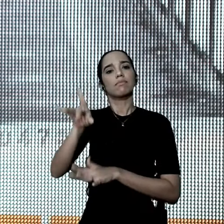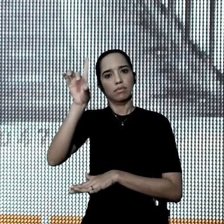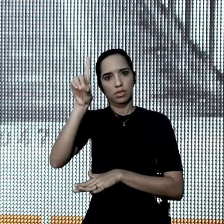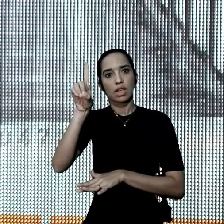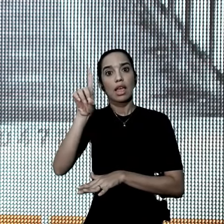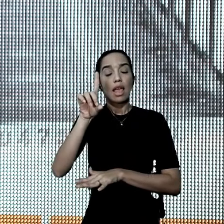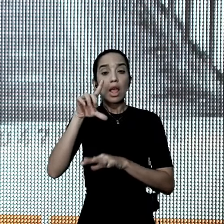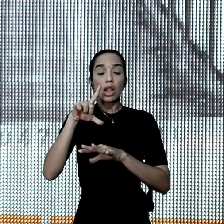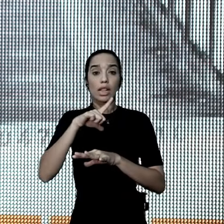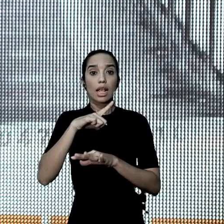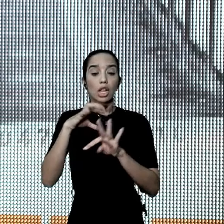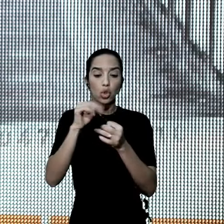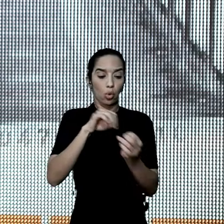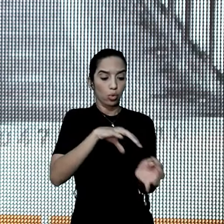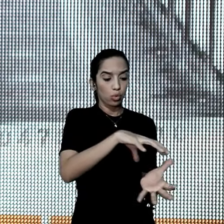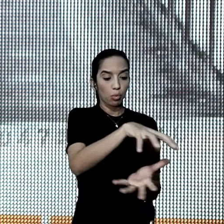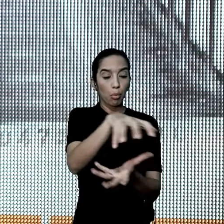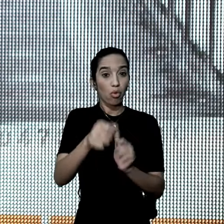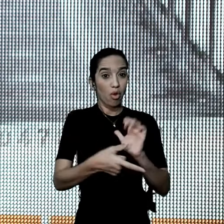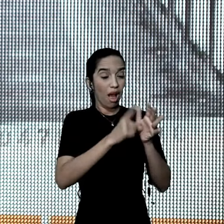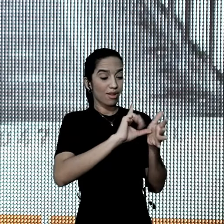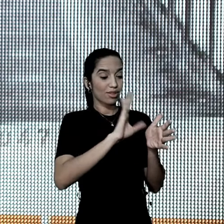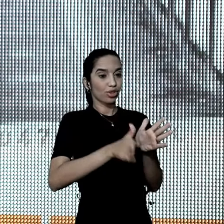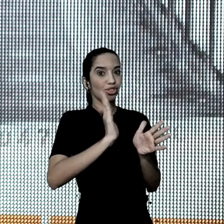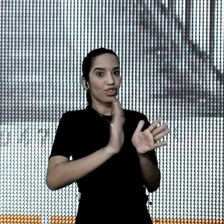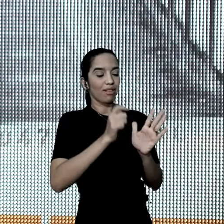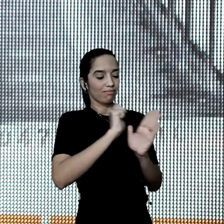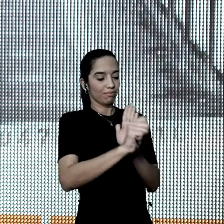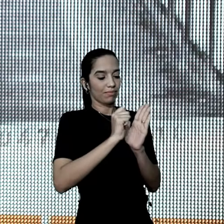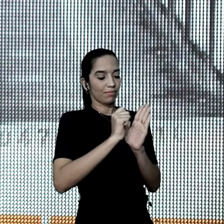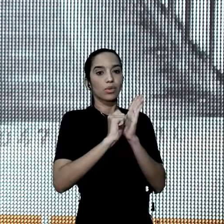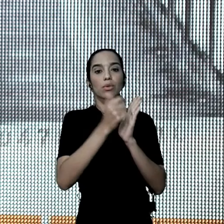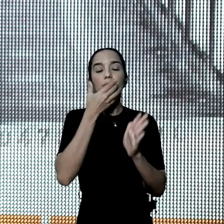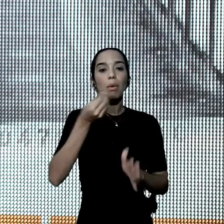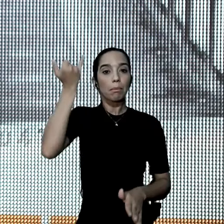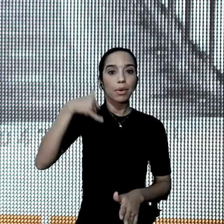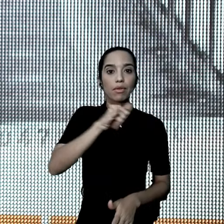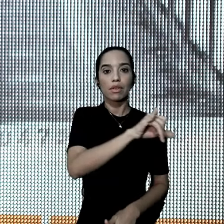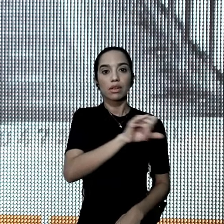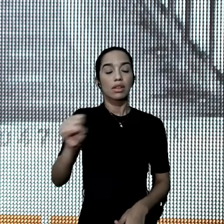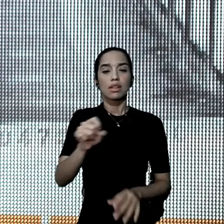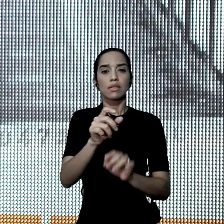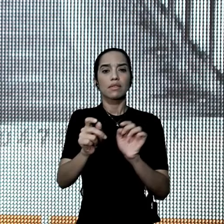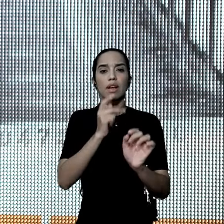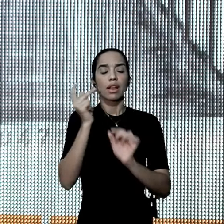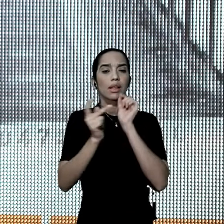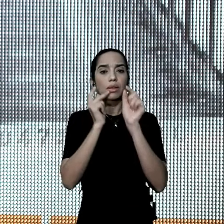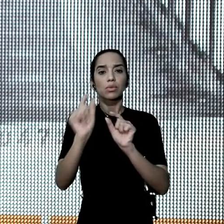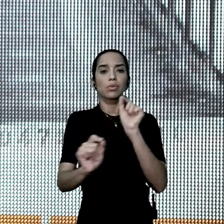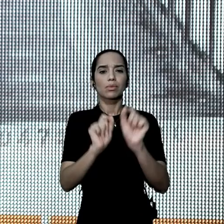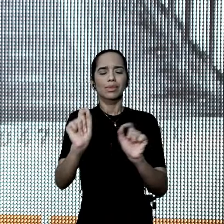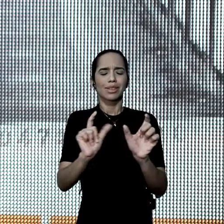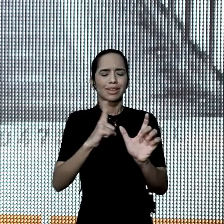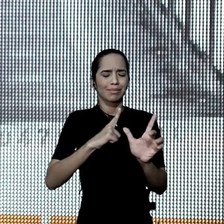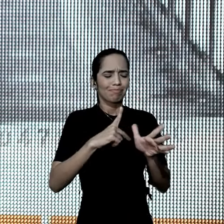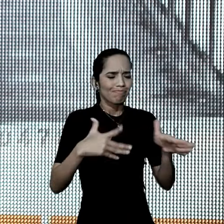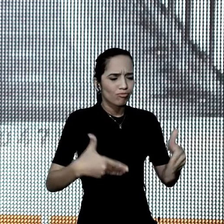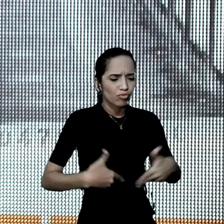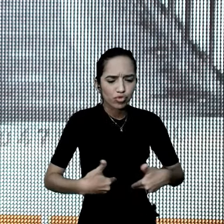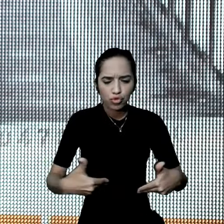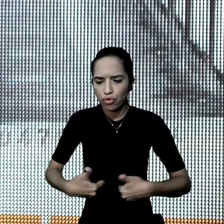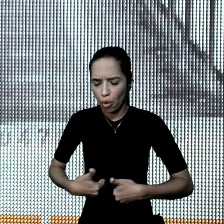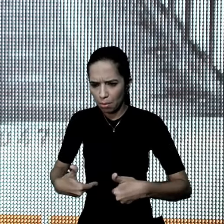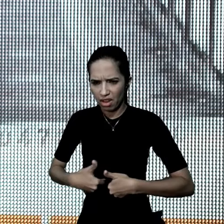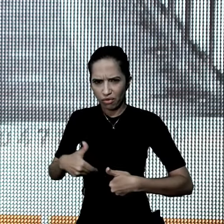fome no mundo, já predita ali pelo profeta, onde ele diz, nos últimos dias haverá fome, fome